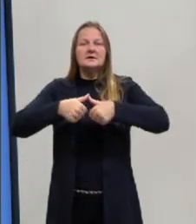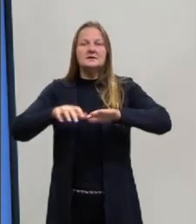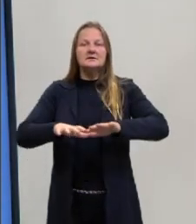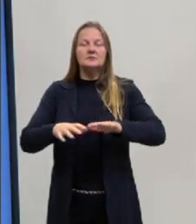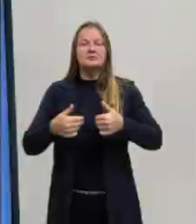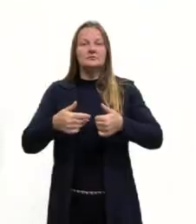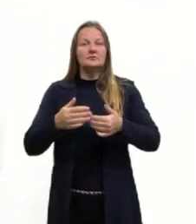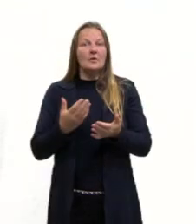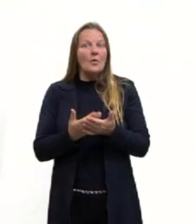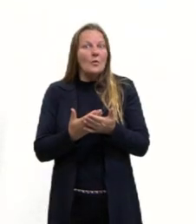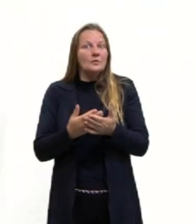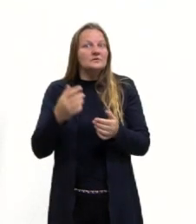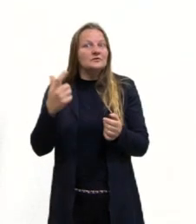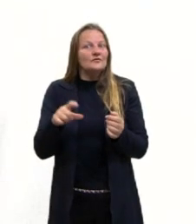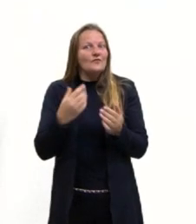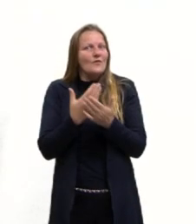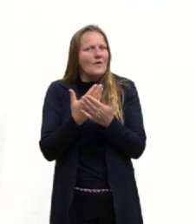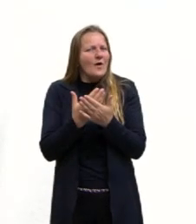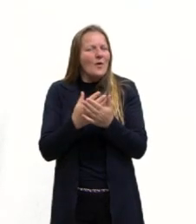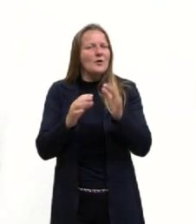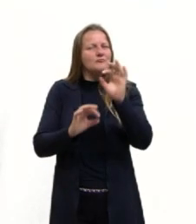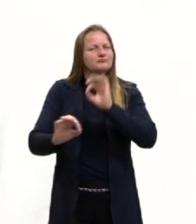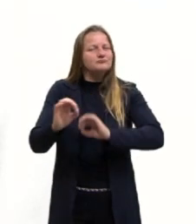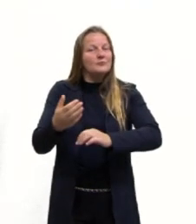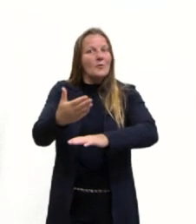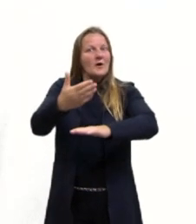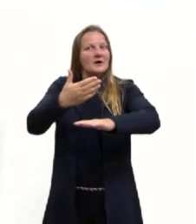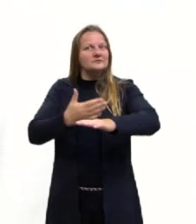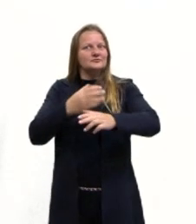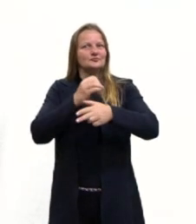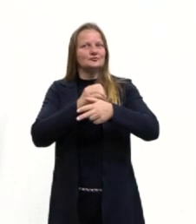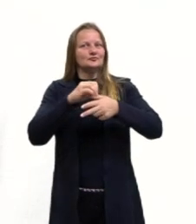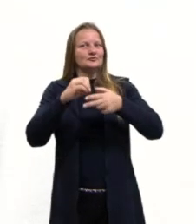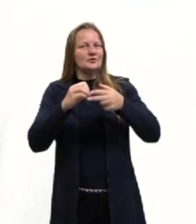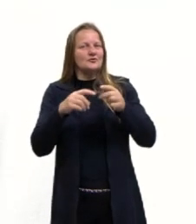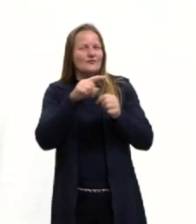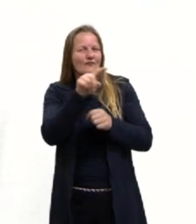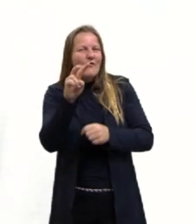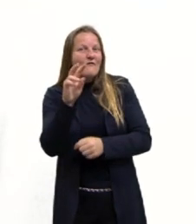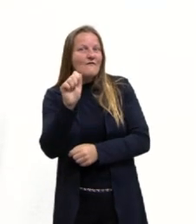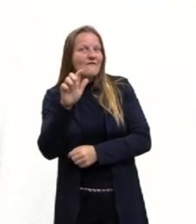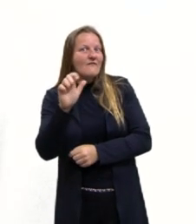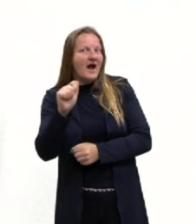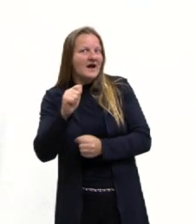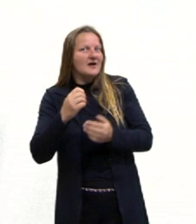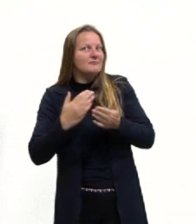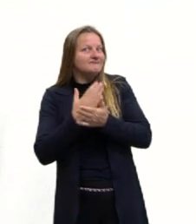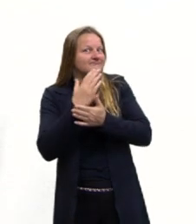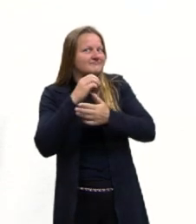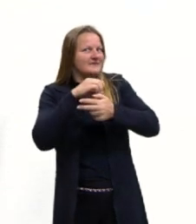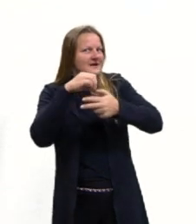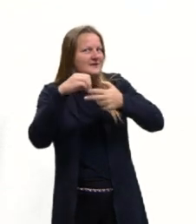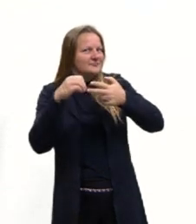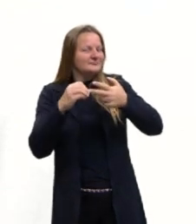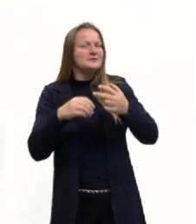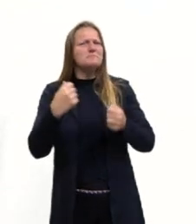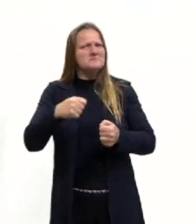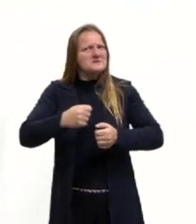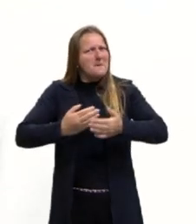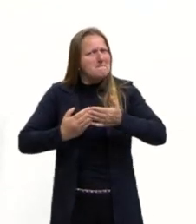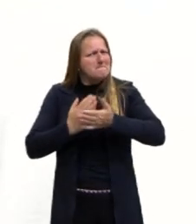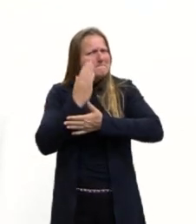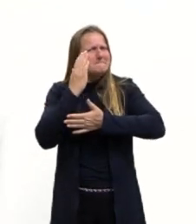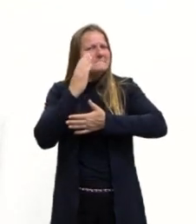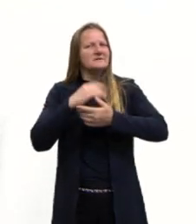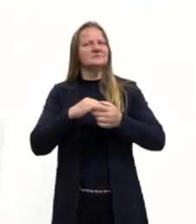mais uma vez com as aulas preparatórias e vamos em busca da tua vaga. Tem que passar por